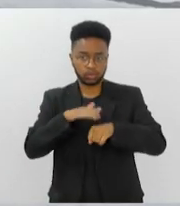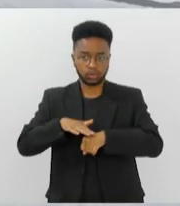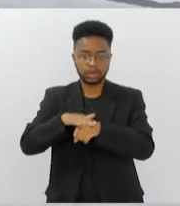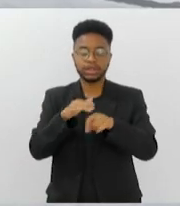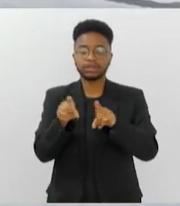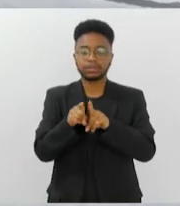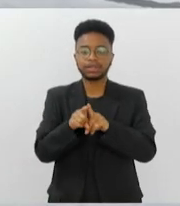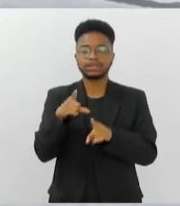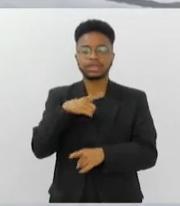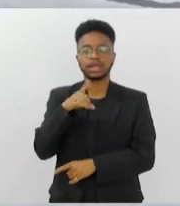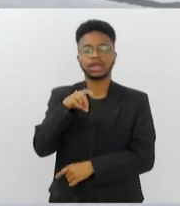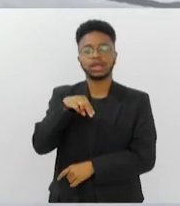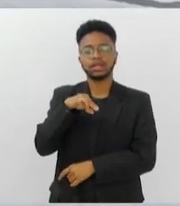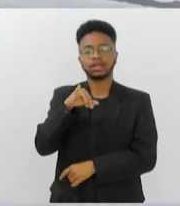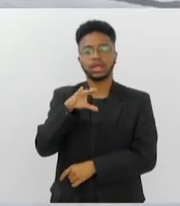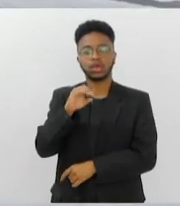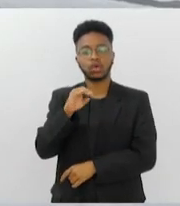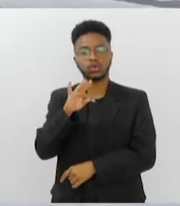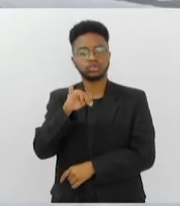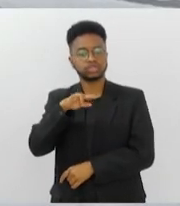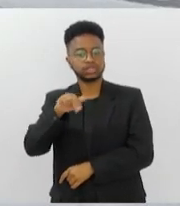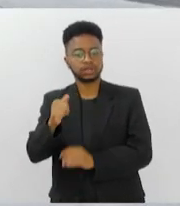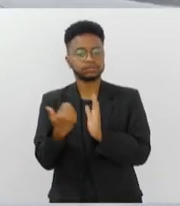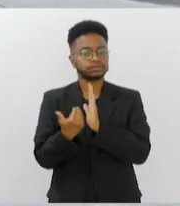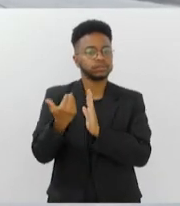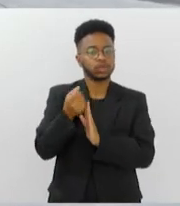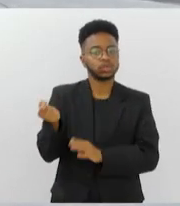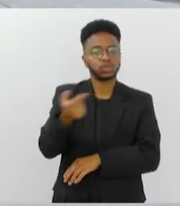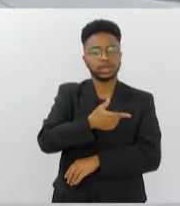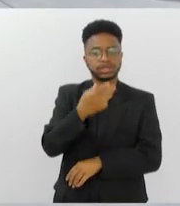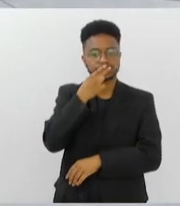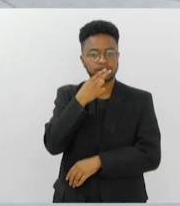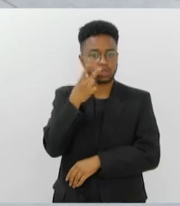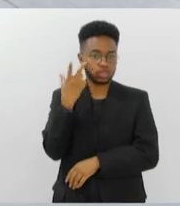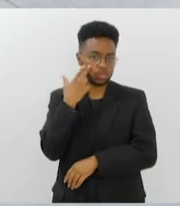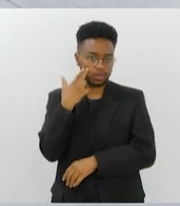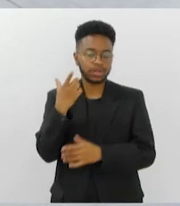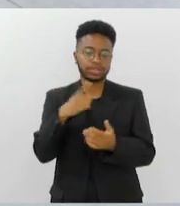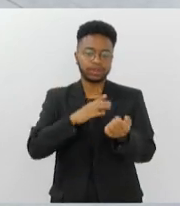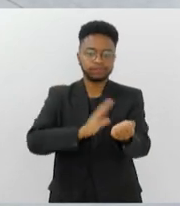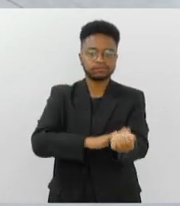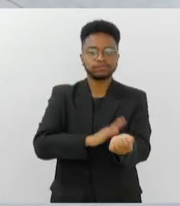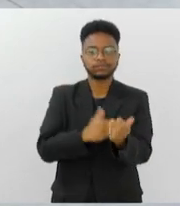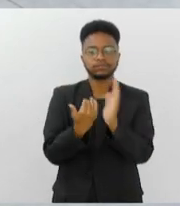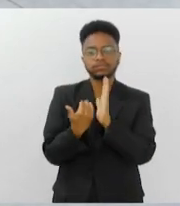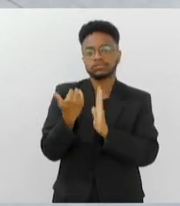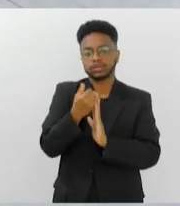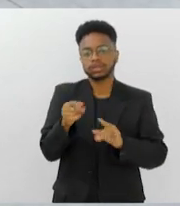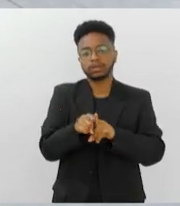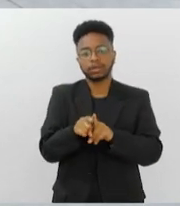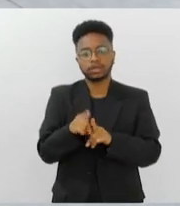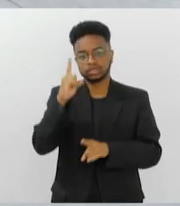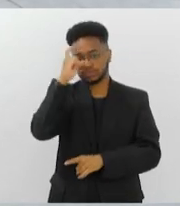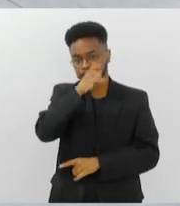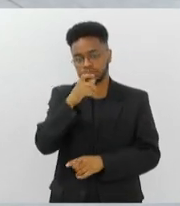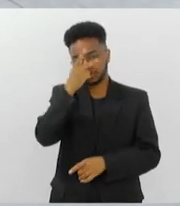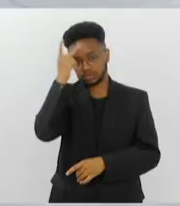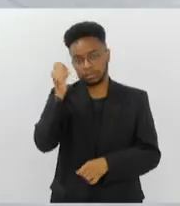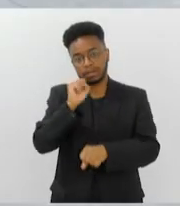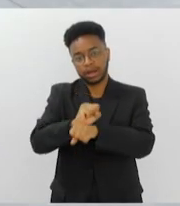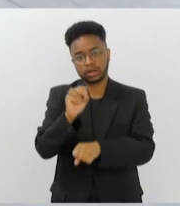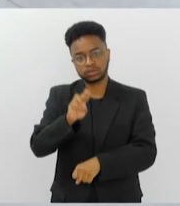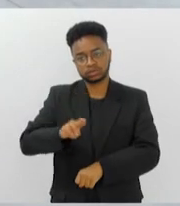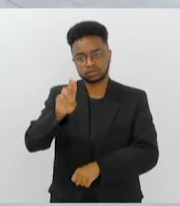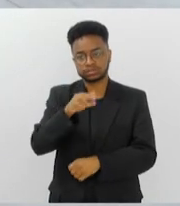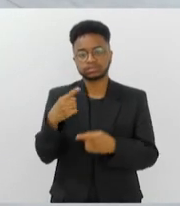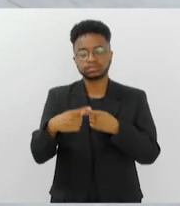nicotina muitas vezes maior do que o cigarro convencional e eleva uma dependência muito maior com dificuldade para que o usuário consiga parar de usá-lo.